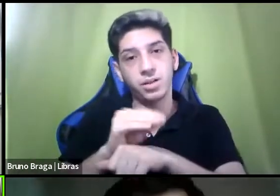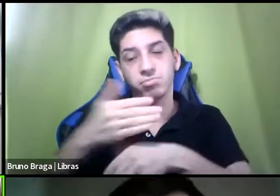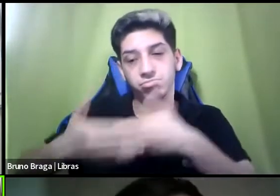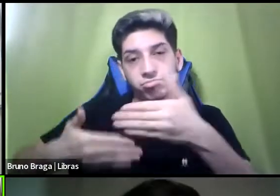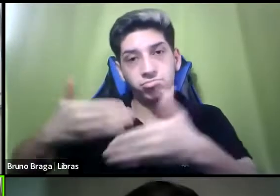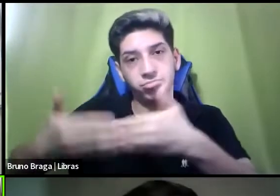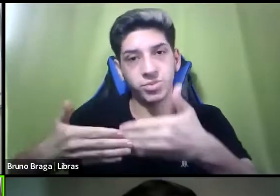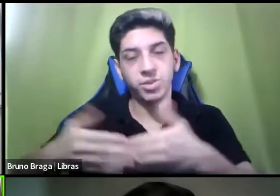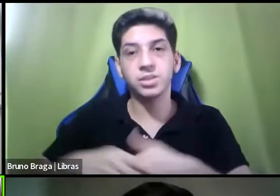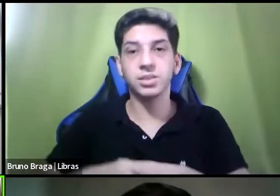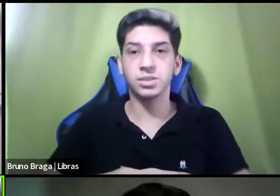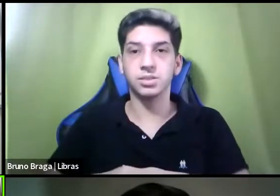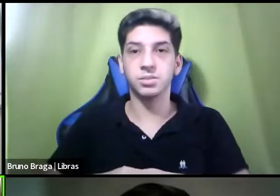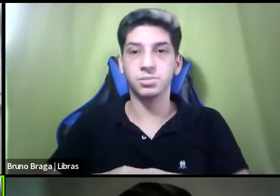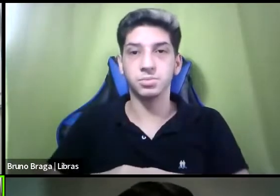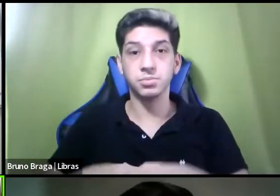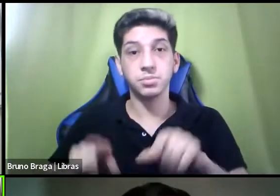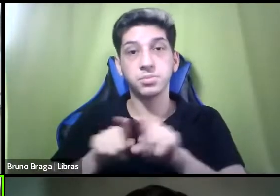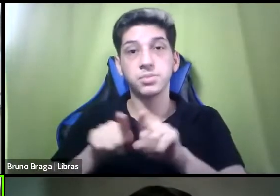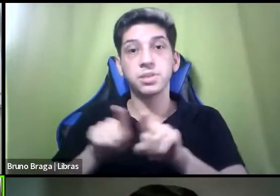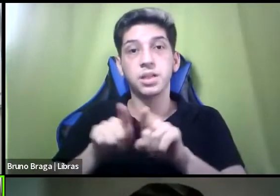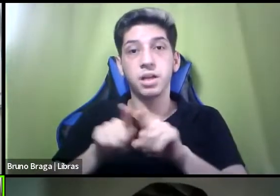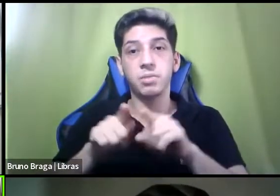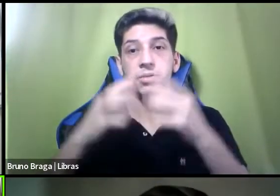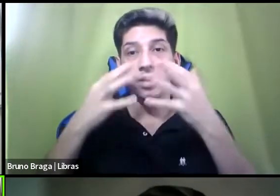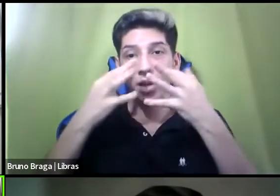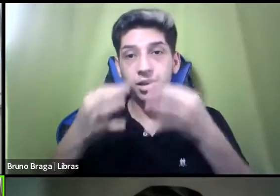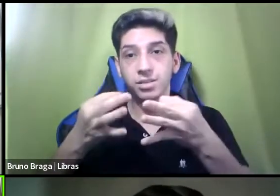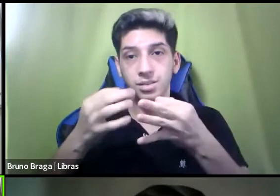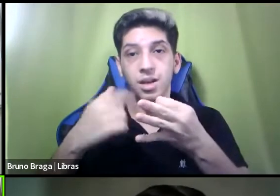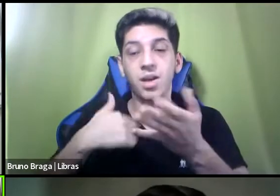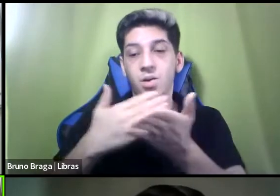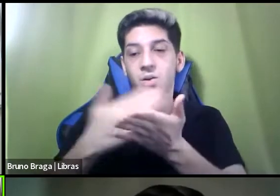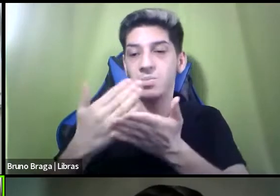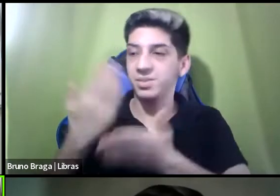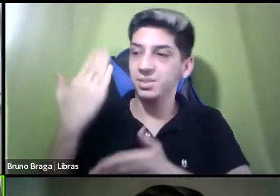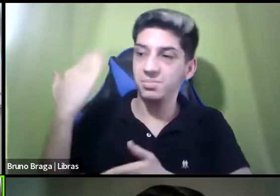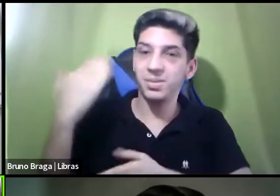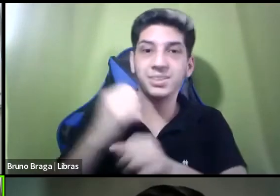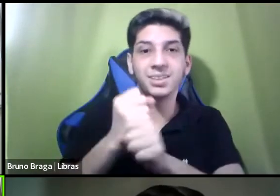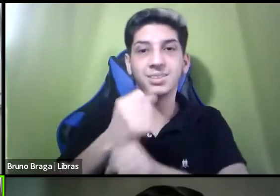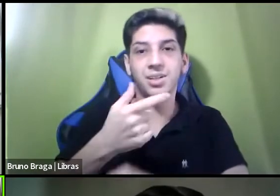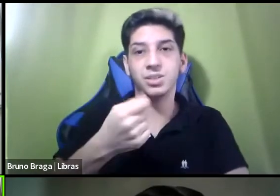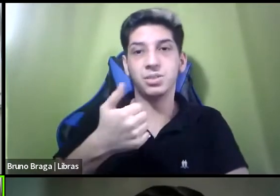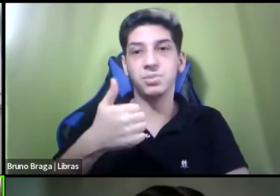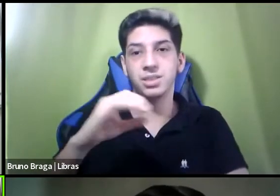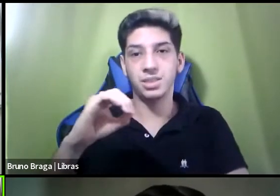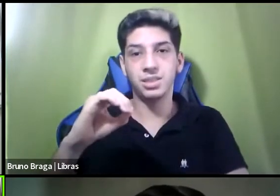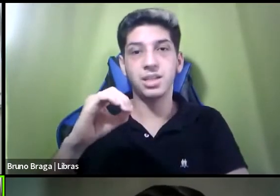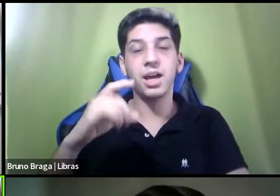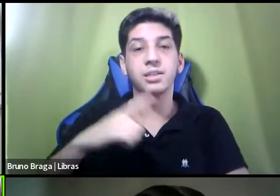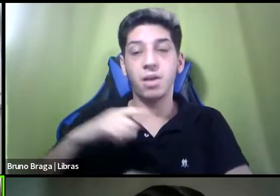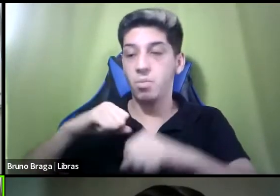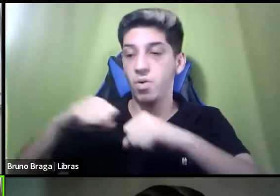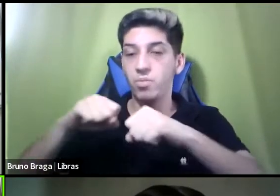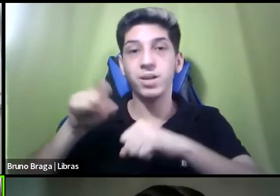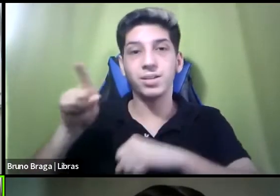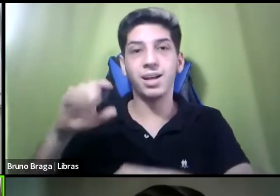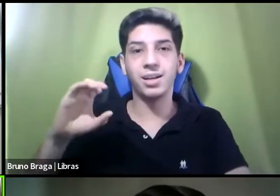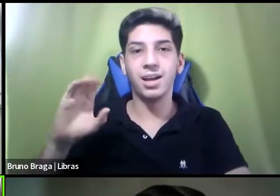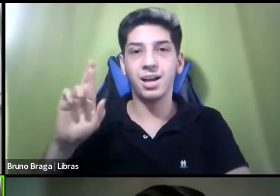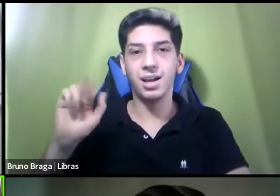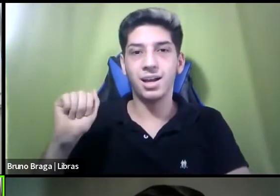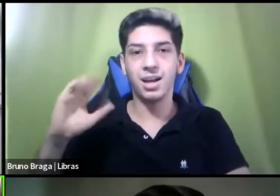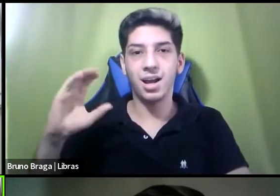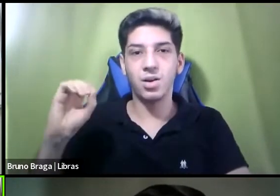E eu chamo a atenção quando eu comecei em 2010 a fazer mutirões na Cracolândia, eu era presidente do